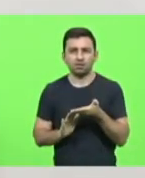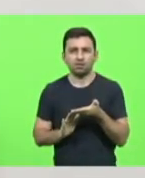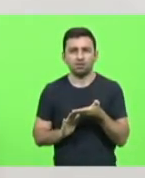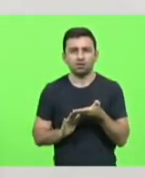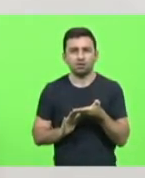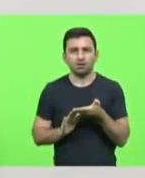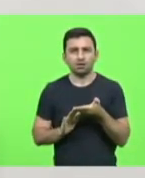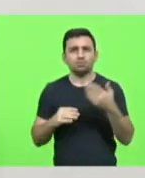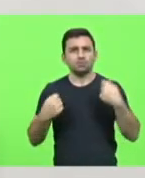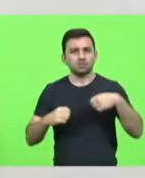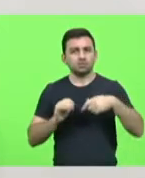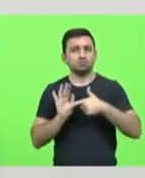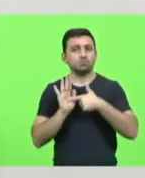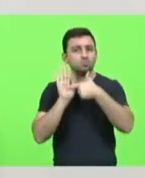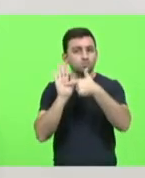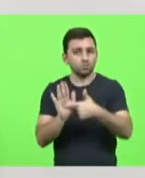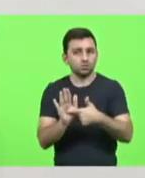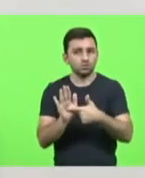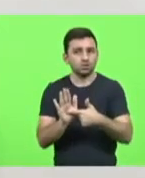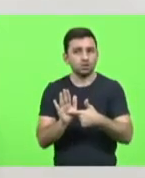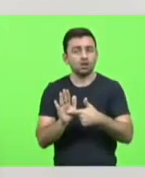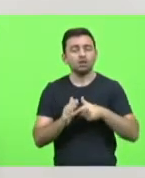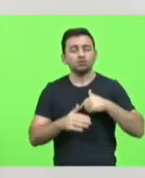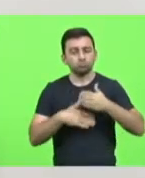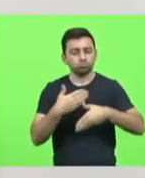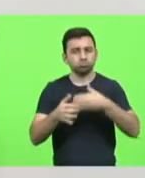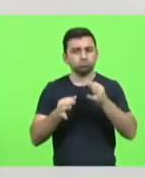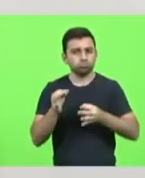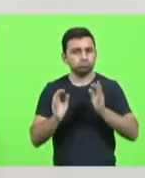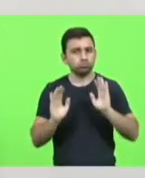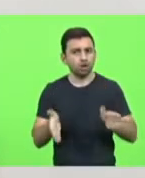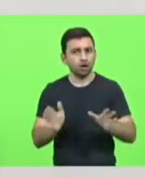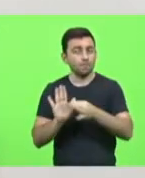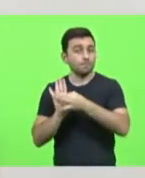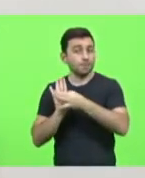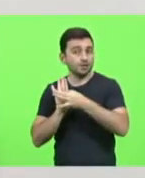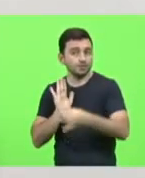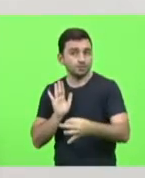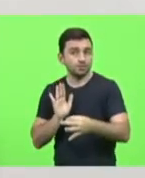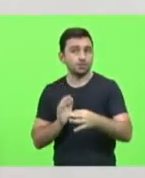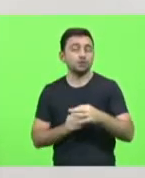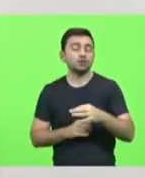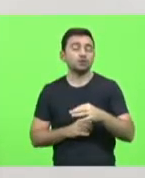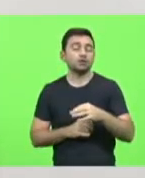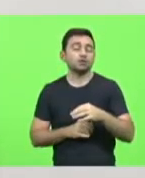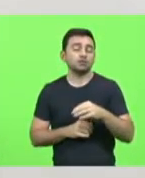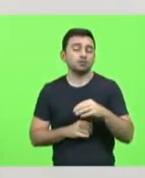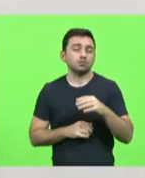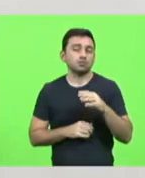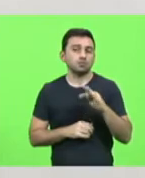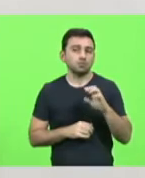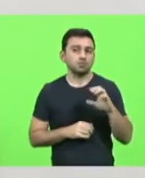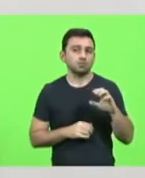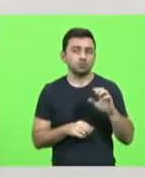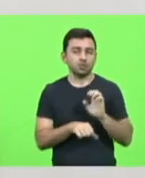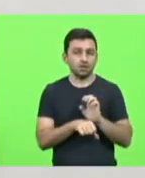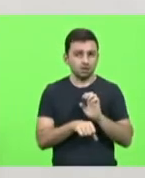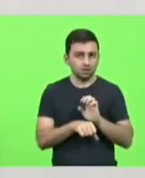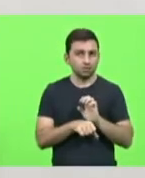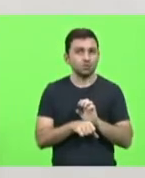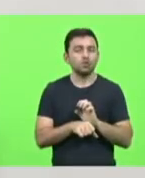que se apresente aqui uma ação transitada e julgada, um parecer do Tribunal de Contas do Estado apresentado pela PGE,